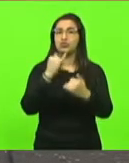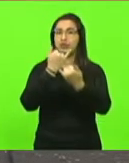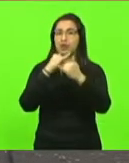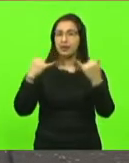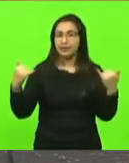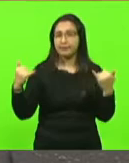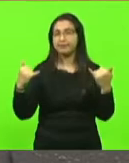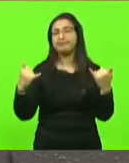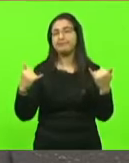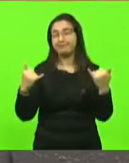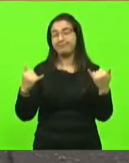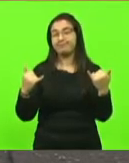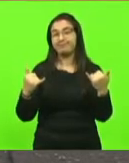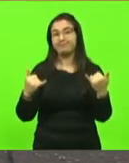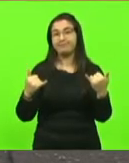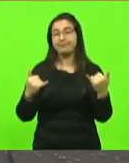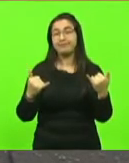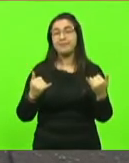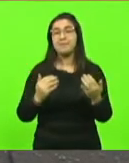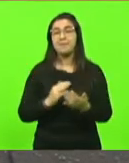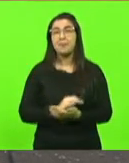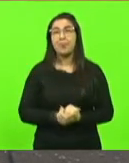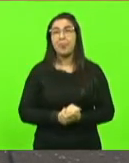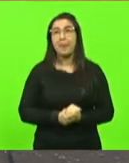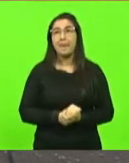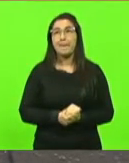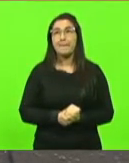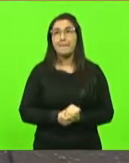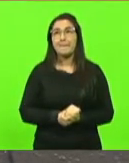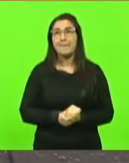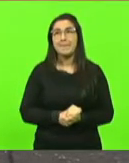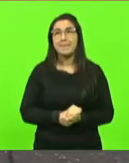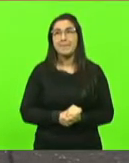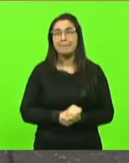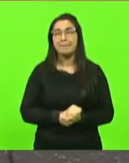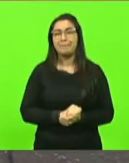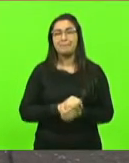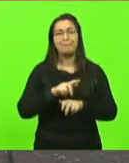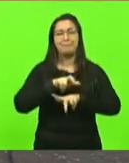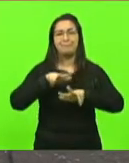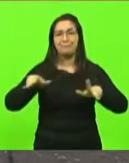e que se estende por várias cidades